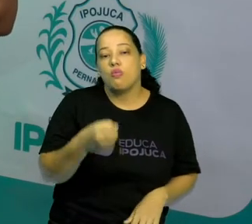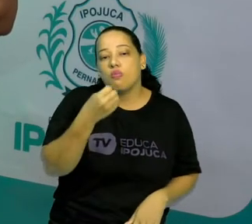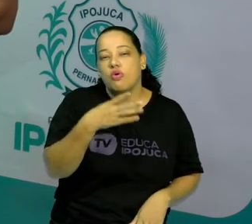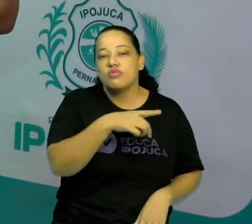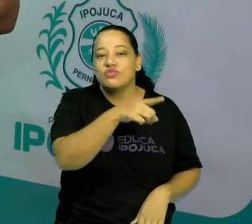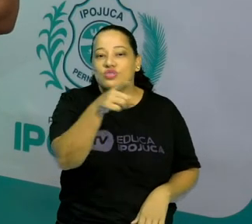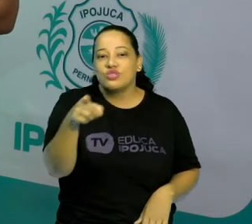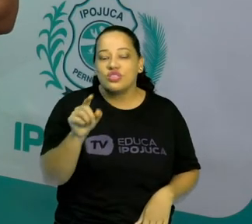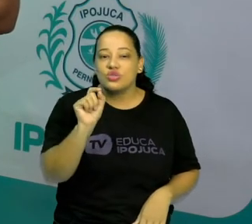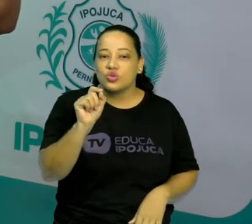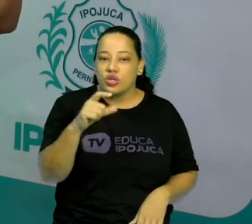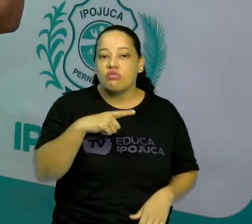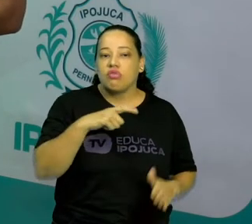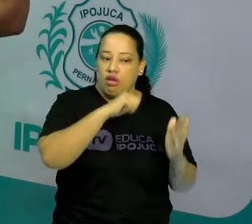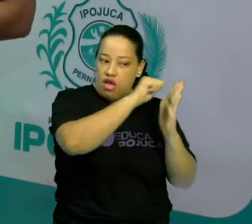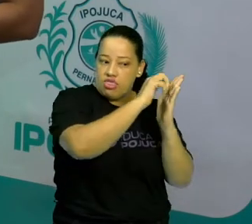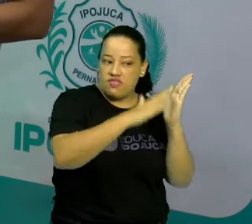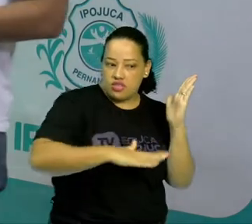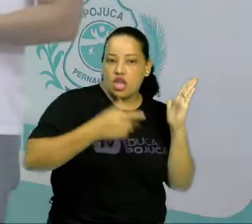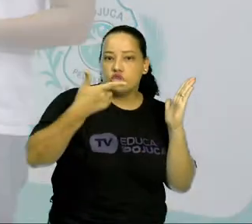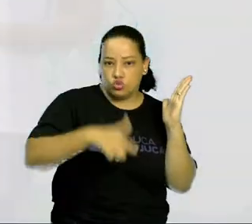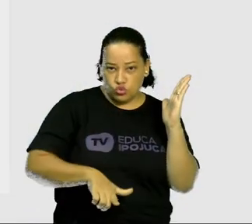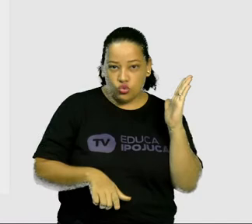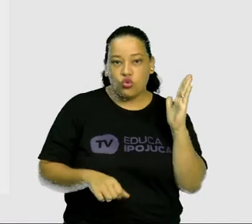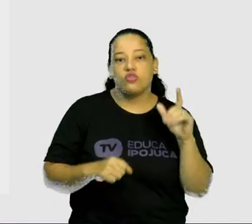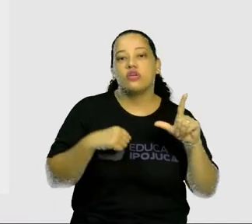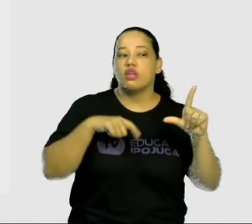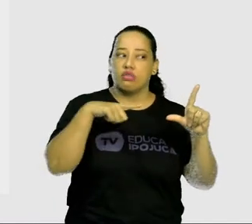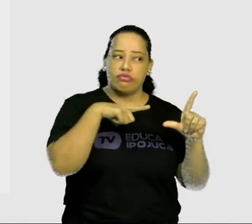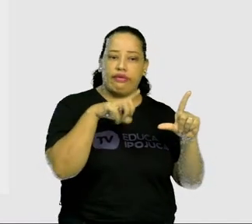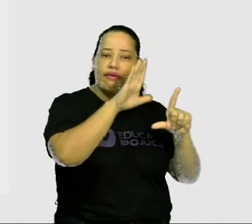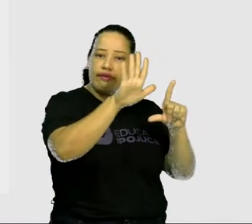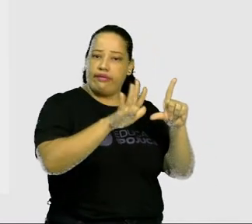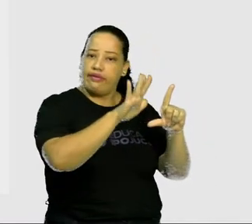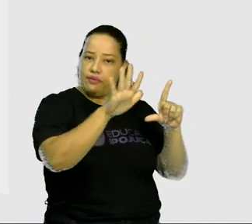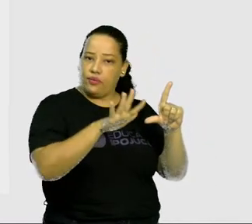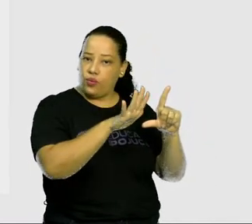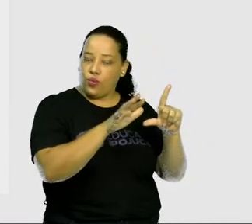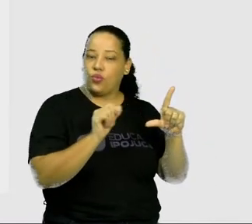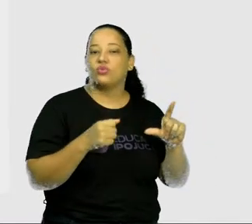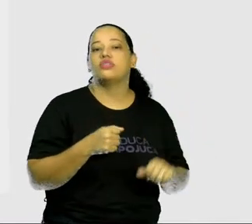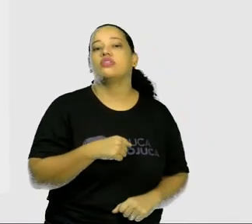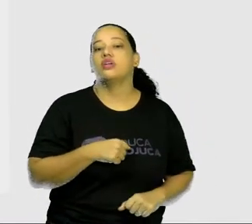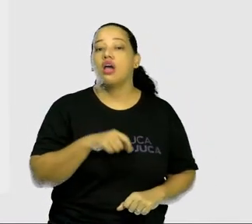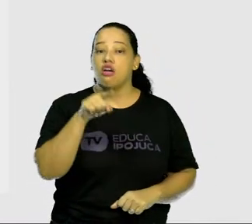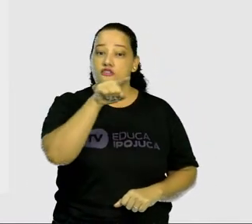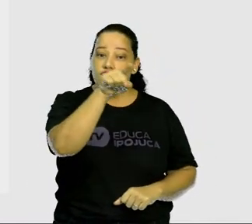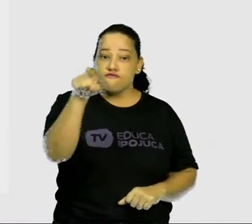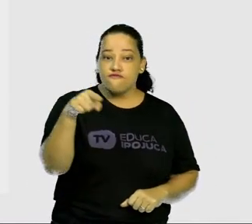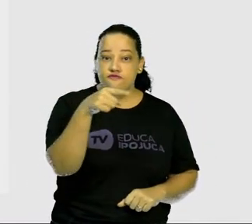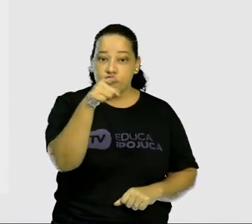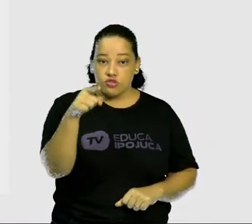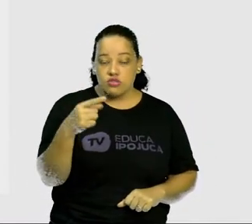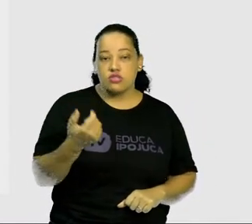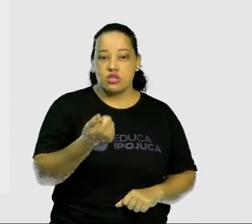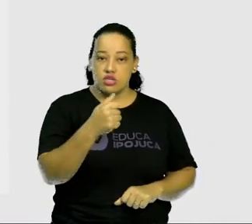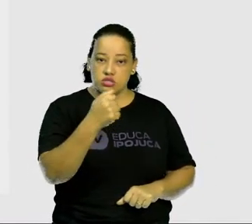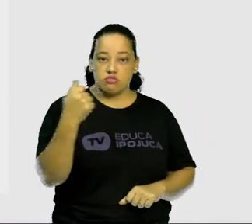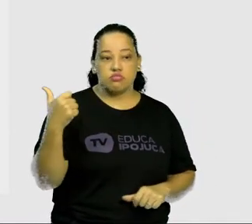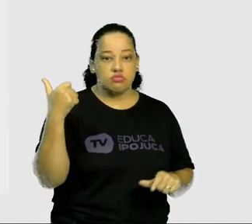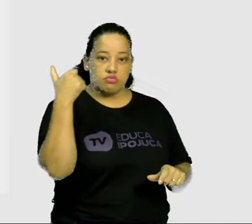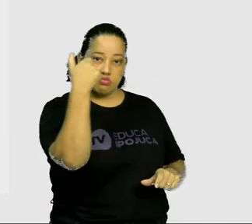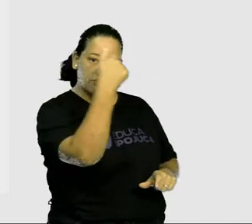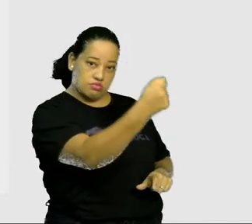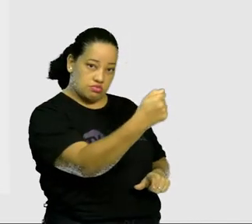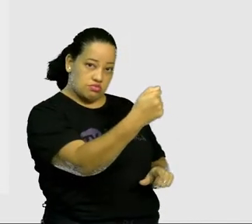exercício de fixação. Tem aqui esse QR Code, eu quero que vocês direcionem a câmera do celular de vocês para o QR Code.